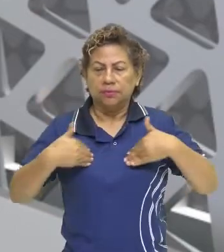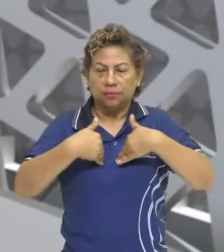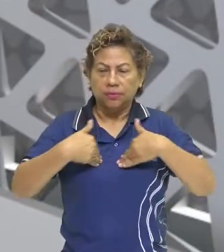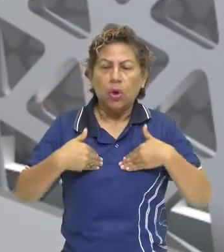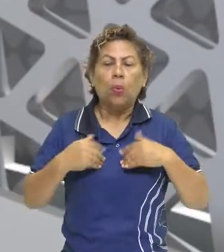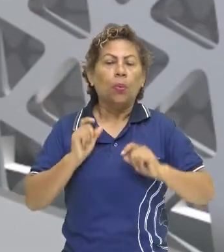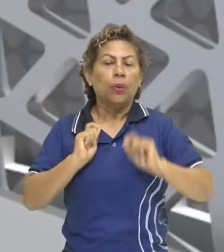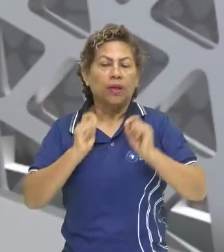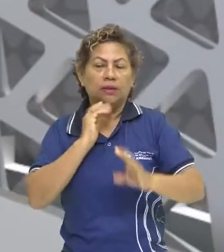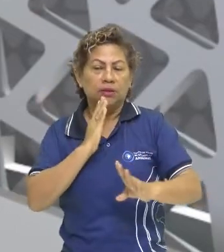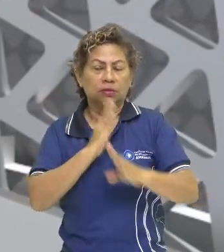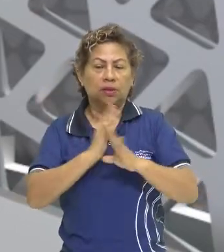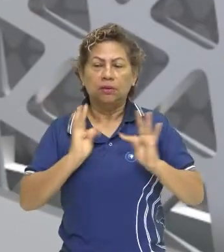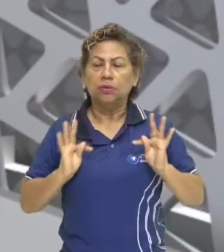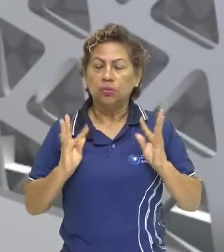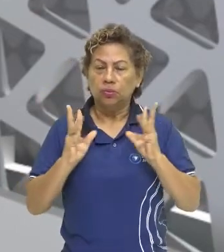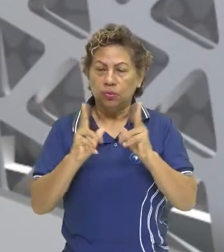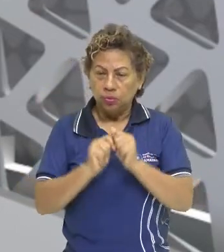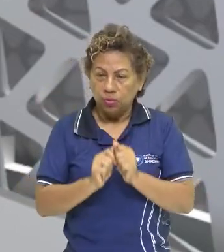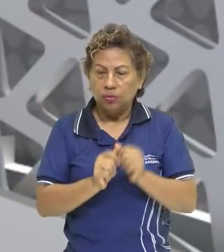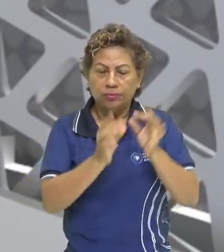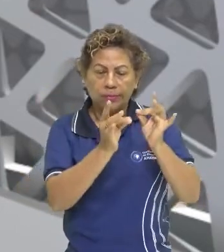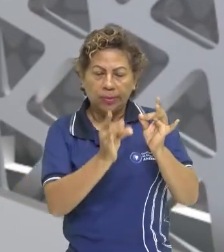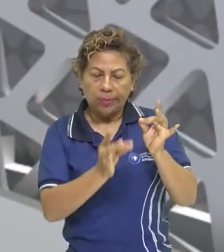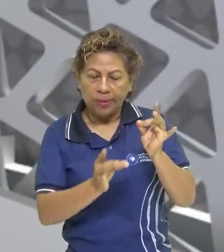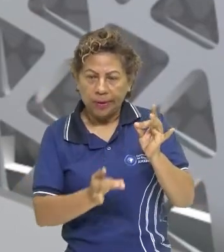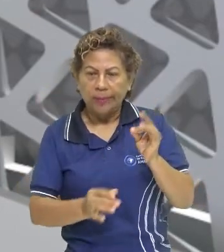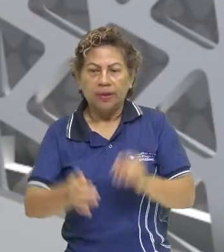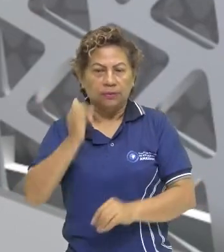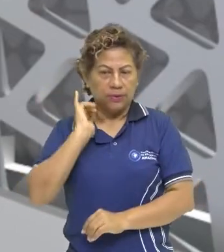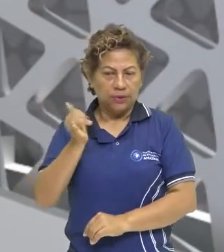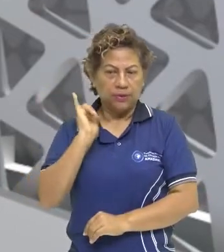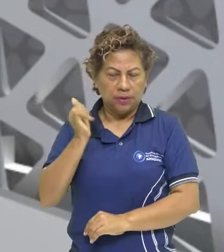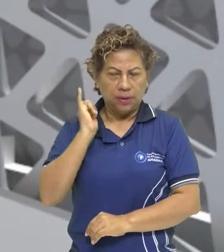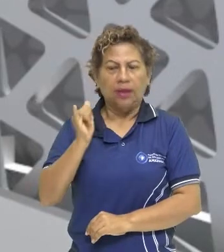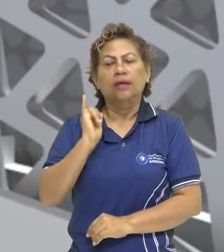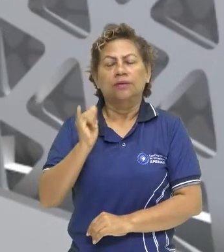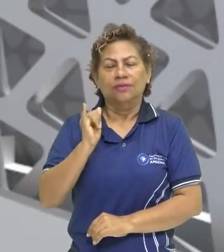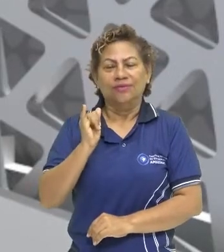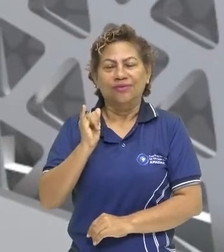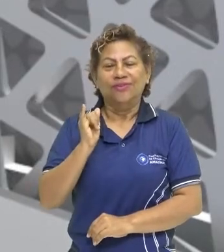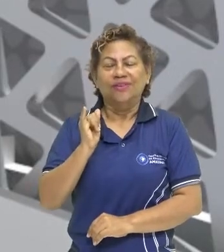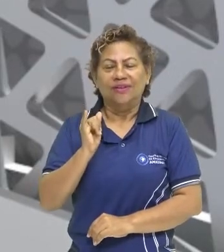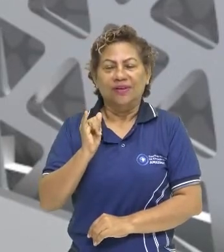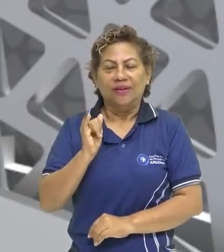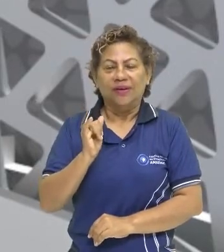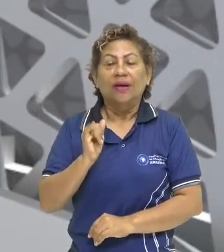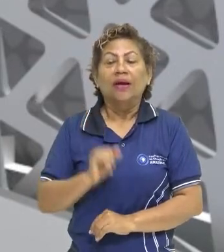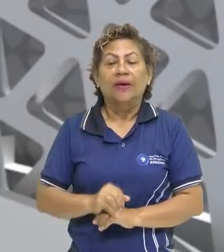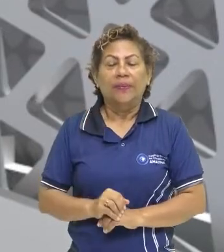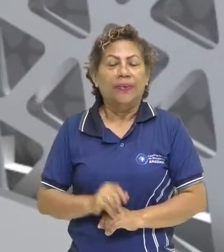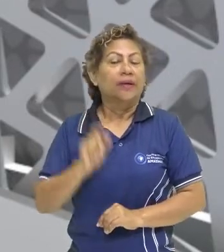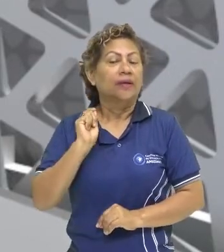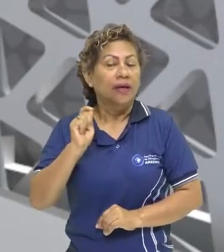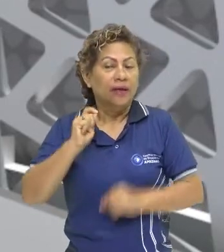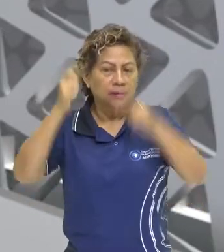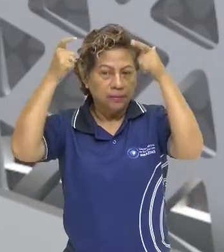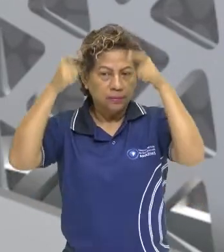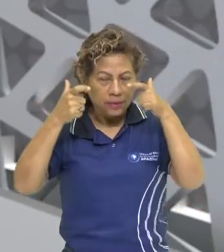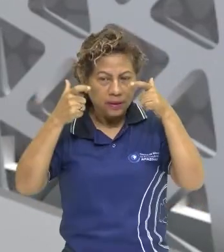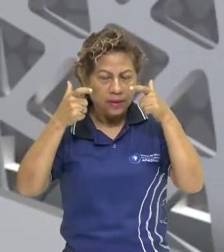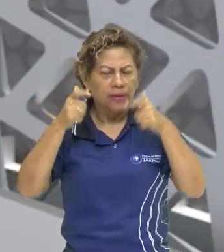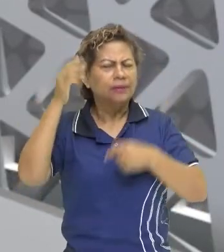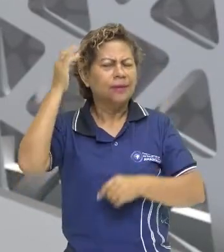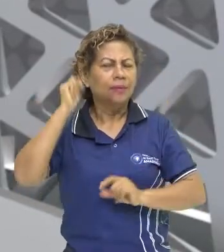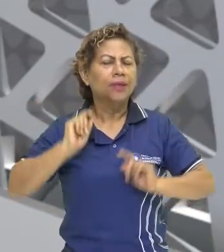encontraram. Tudo isso é descrito, narrado e enviado para a Europa, para dar ciência, conhecimento